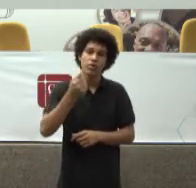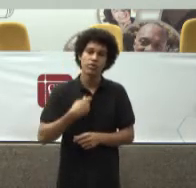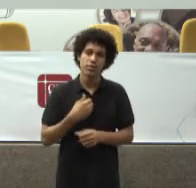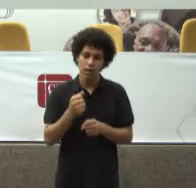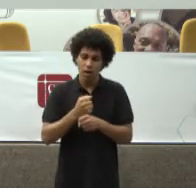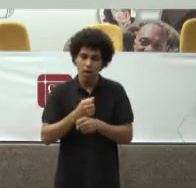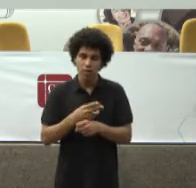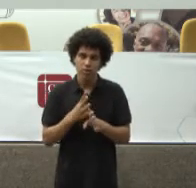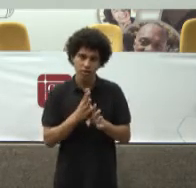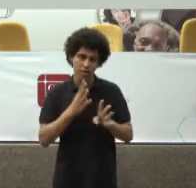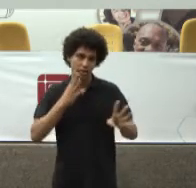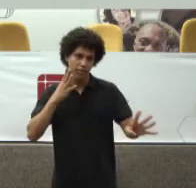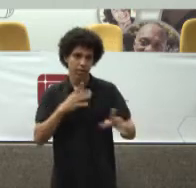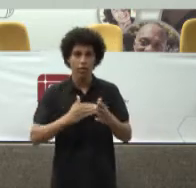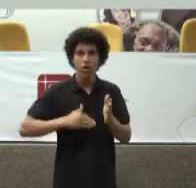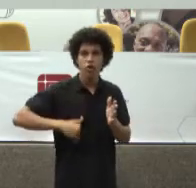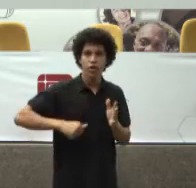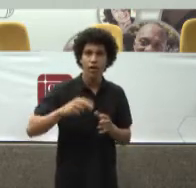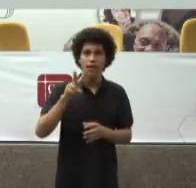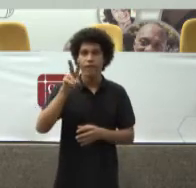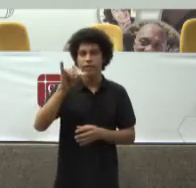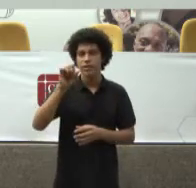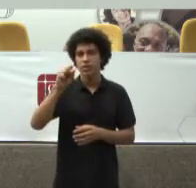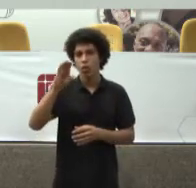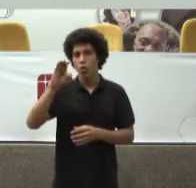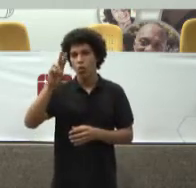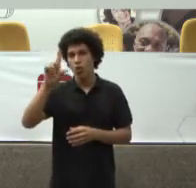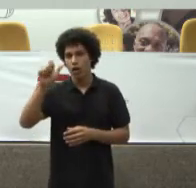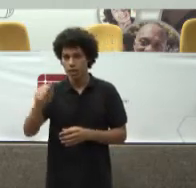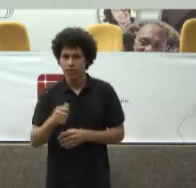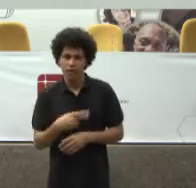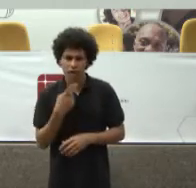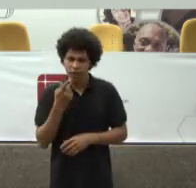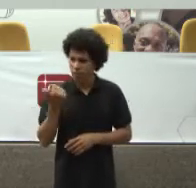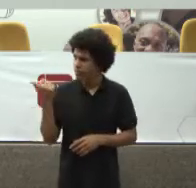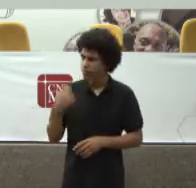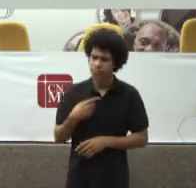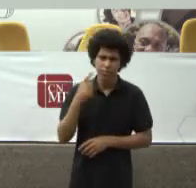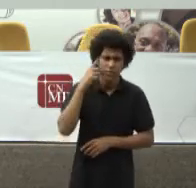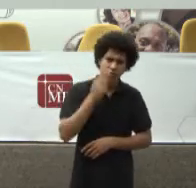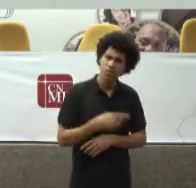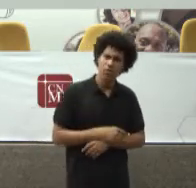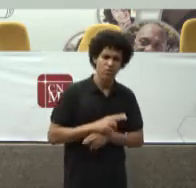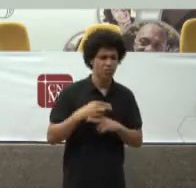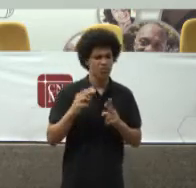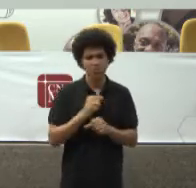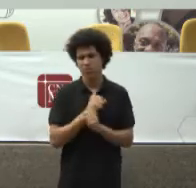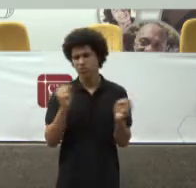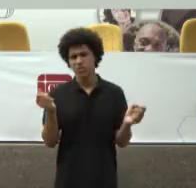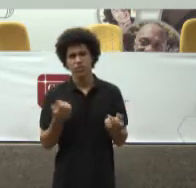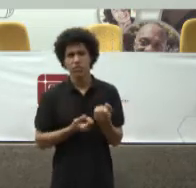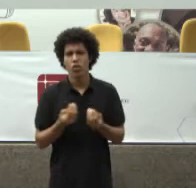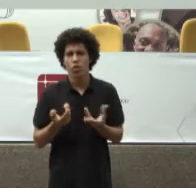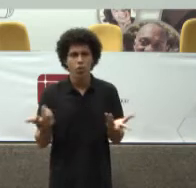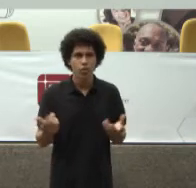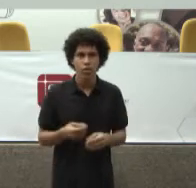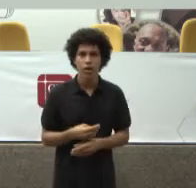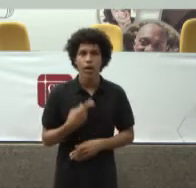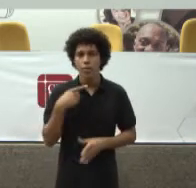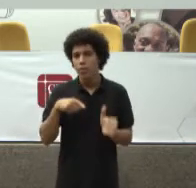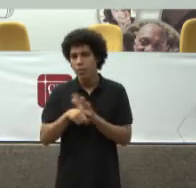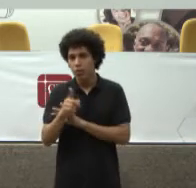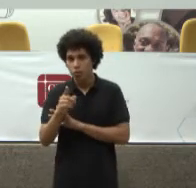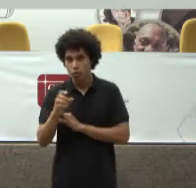Eu achei Que era exagero Não é possível Tem alguma coisa Errada nisso Perguntei Para o Estado O que está havendo Com as filas